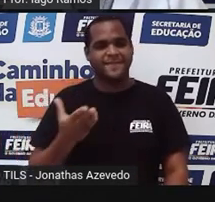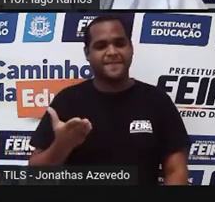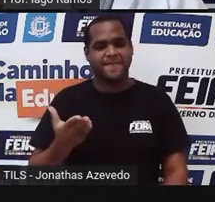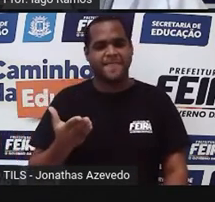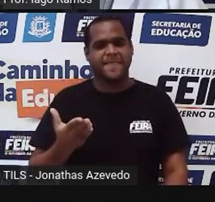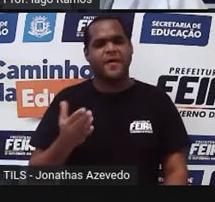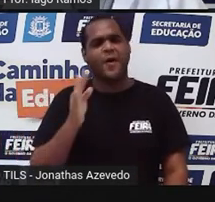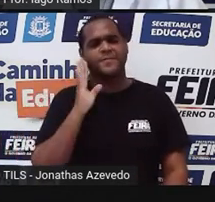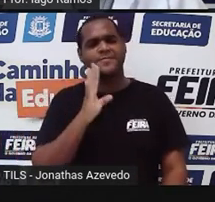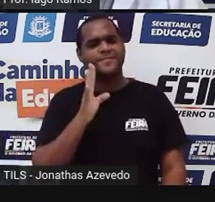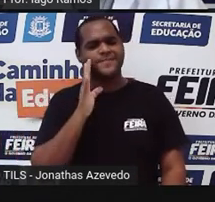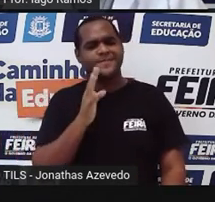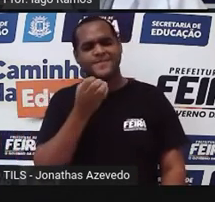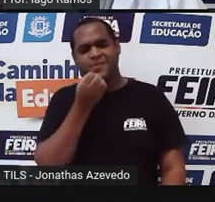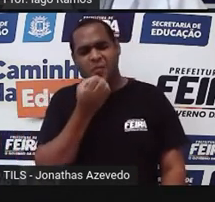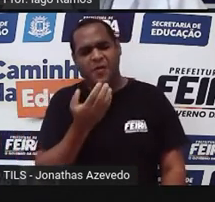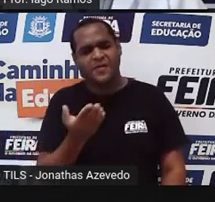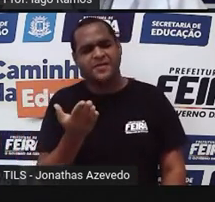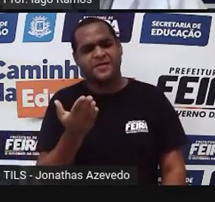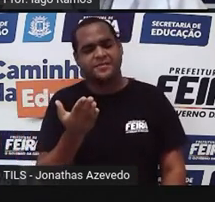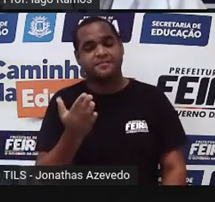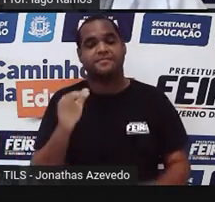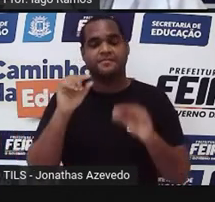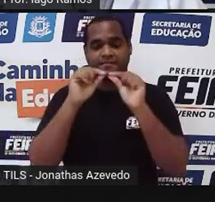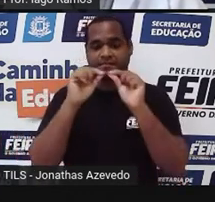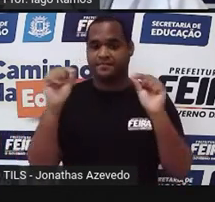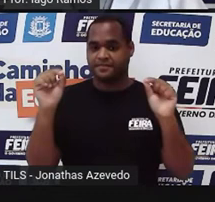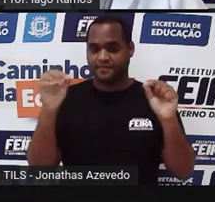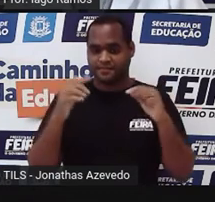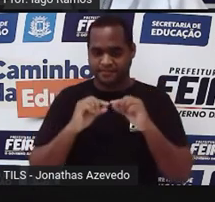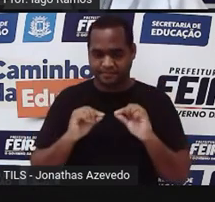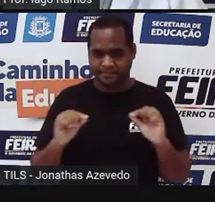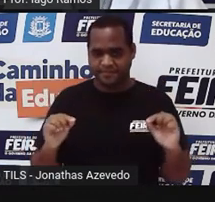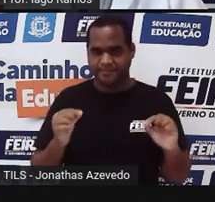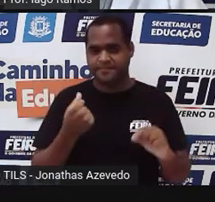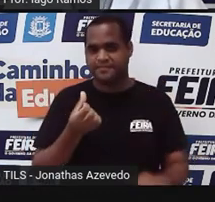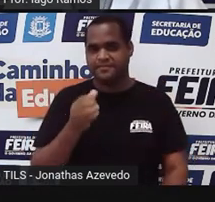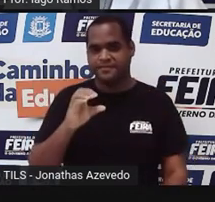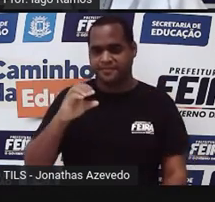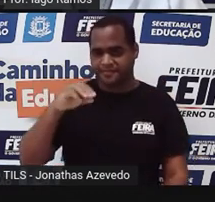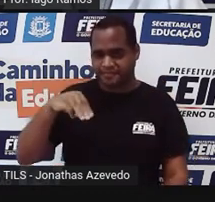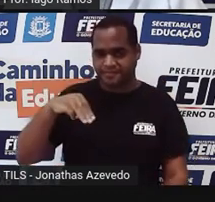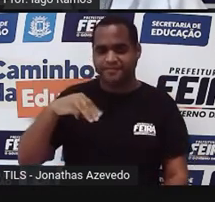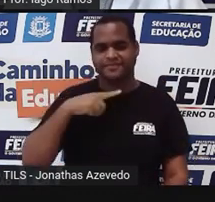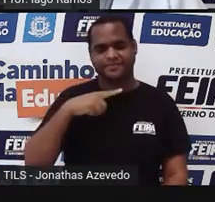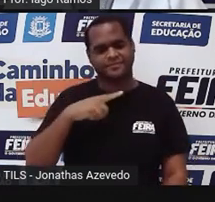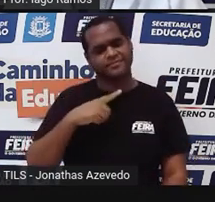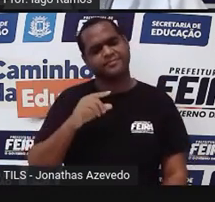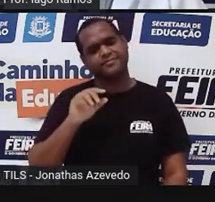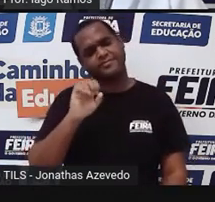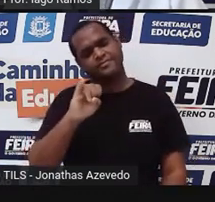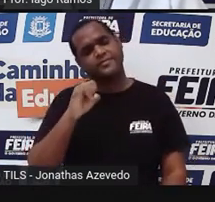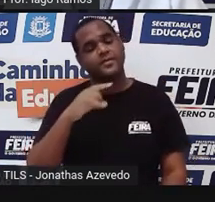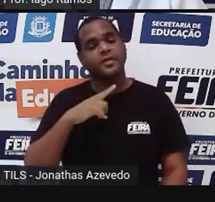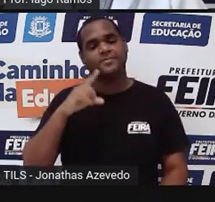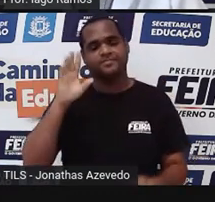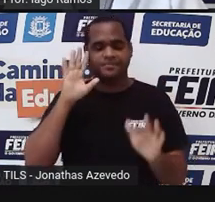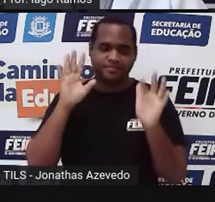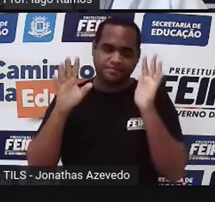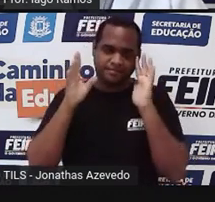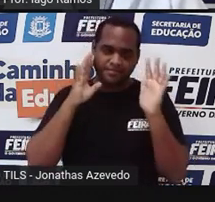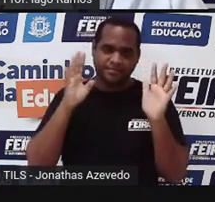Olha que coisa interessante, tá? E da mesma forma, se eu pensar na